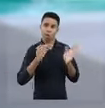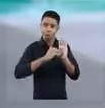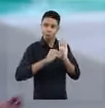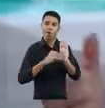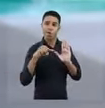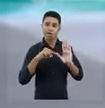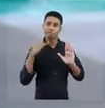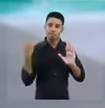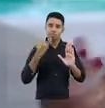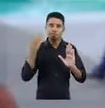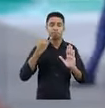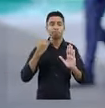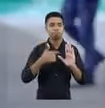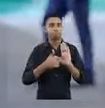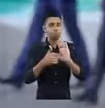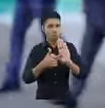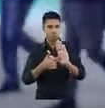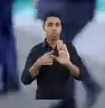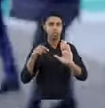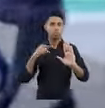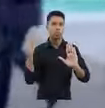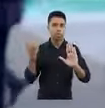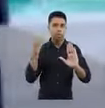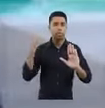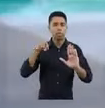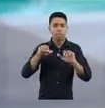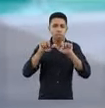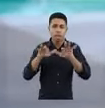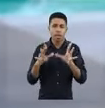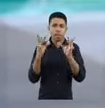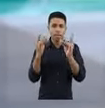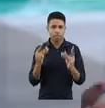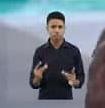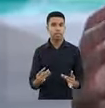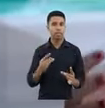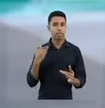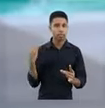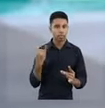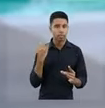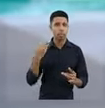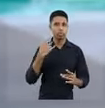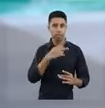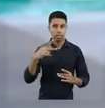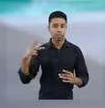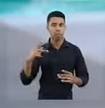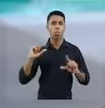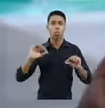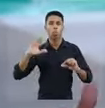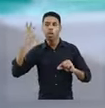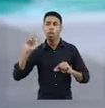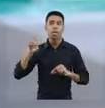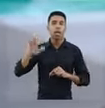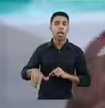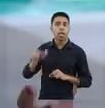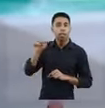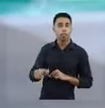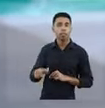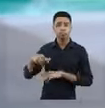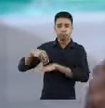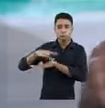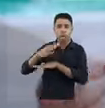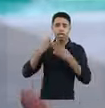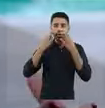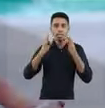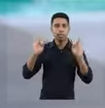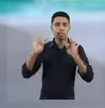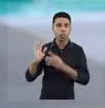pode ser evidenciado esses fatos É muito importante que o trabalhador faça essa descrição detalhada do que ocorreu Quem estava